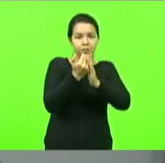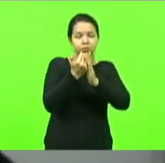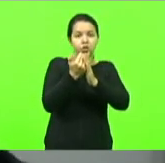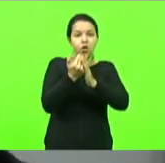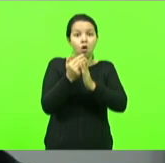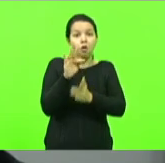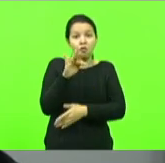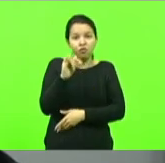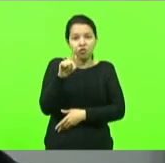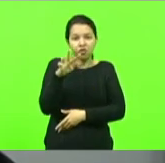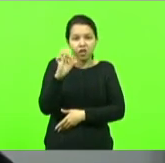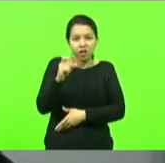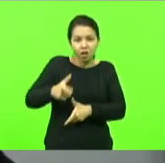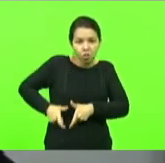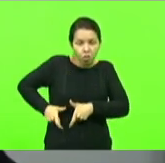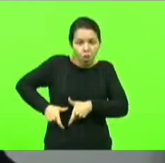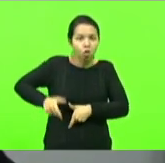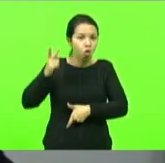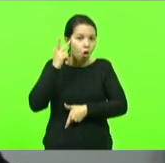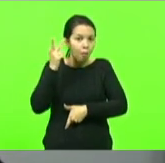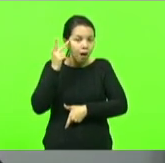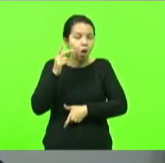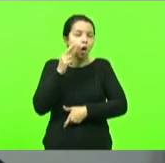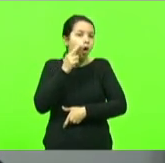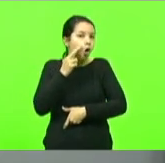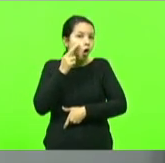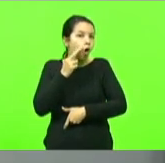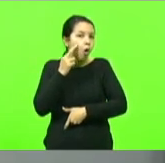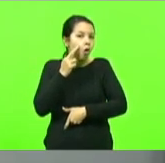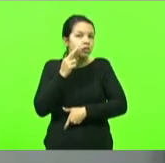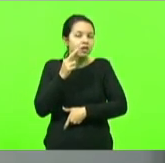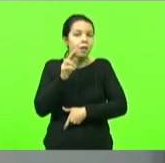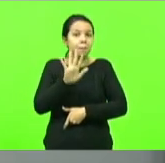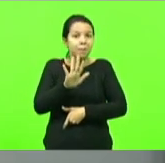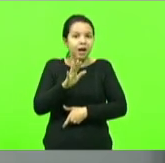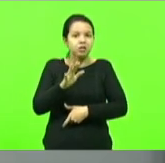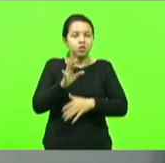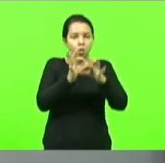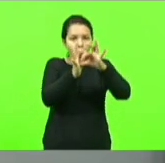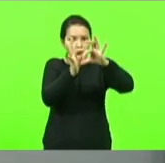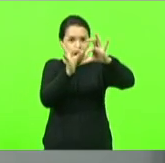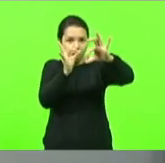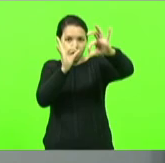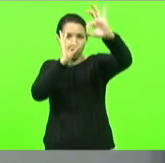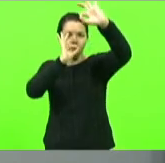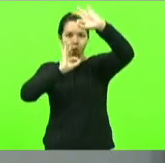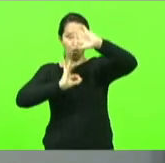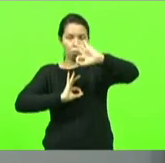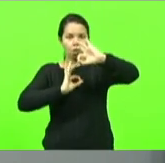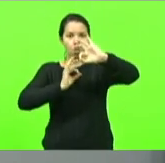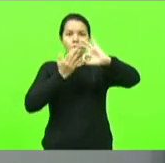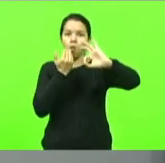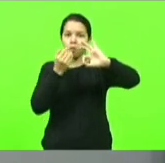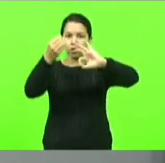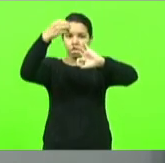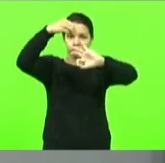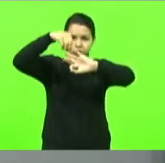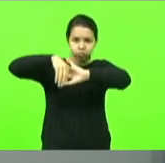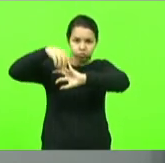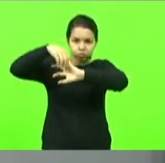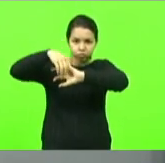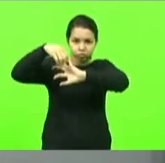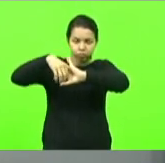e esse fígado estimulado com o alimento através de um cano de forma totalmente desproporcional